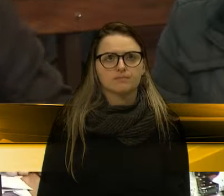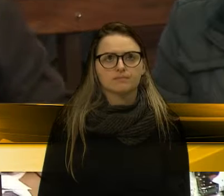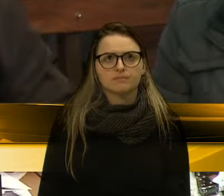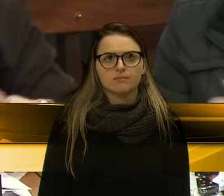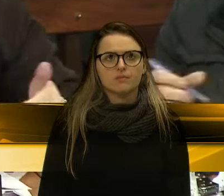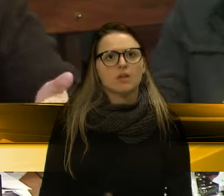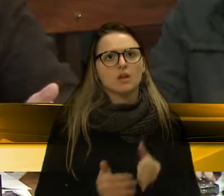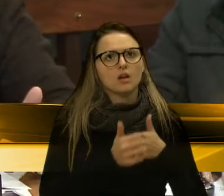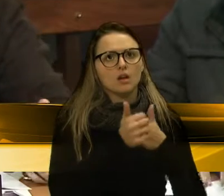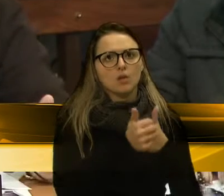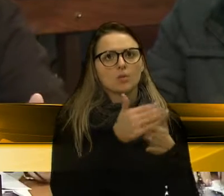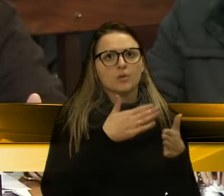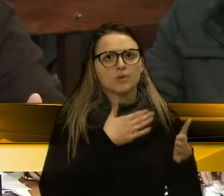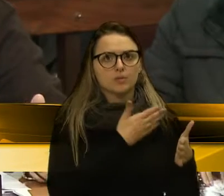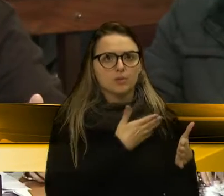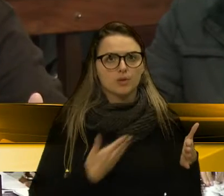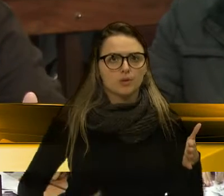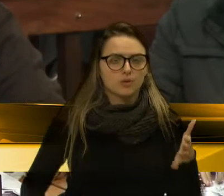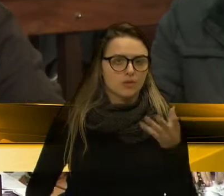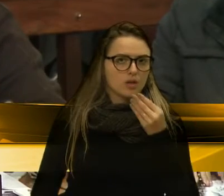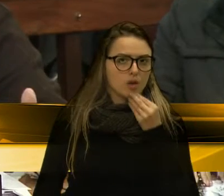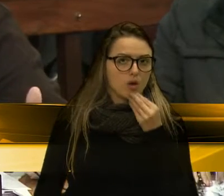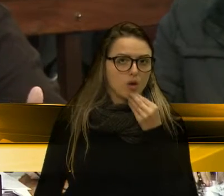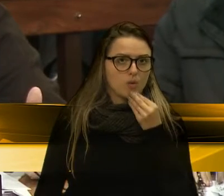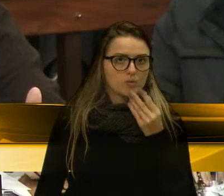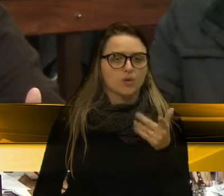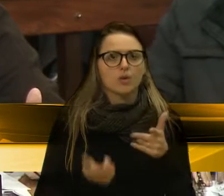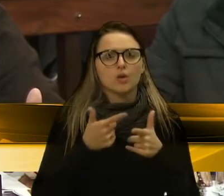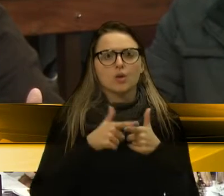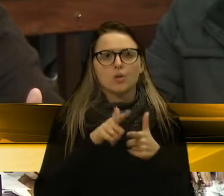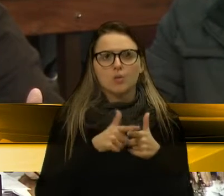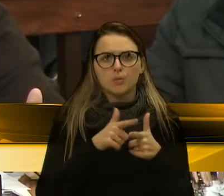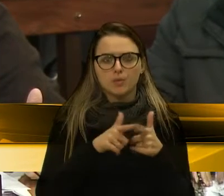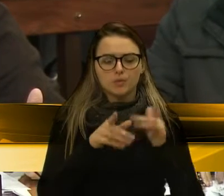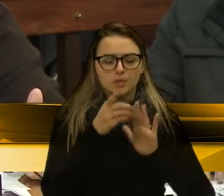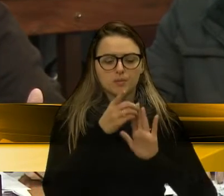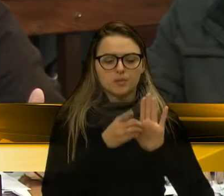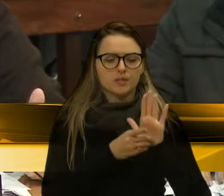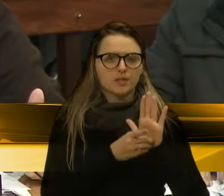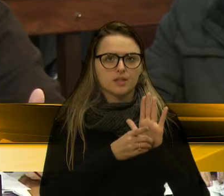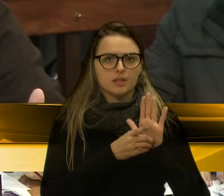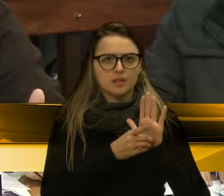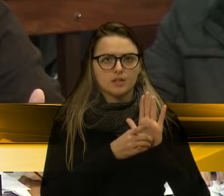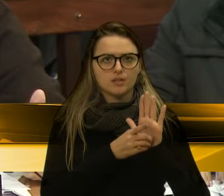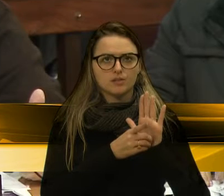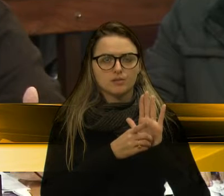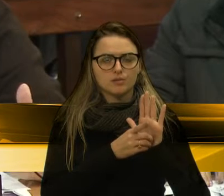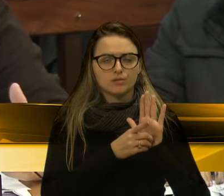acompanhando o meu governo, obviamente. O problema todo é que esse decreto, ele